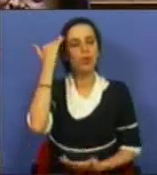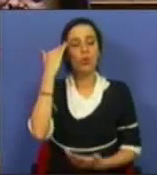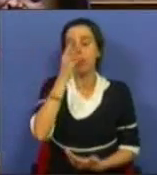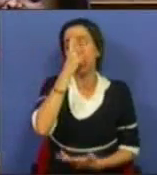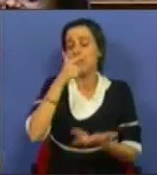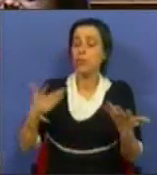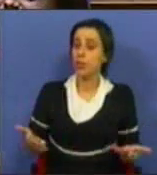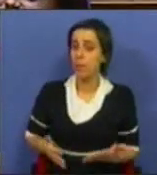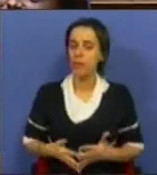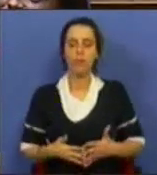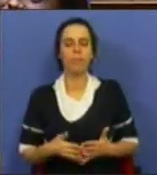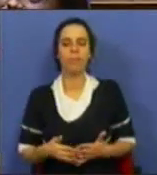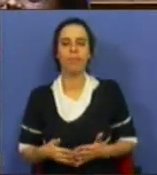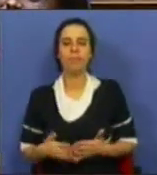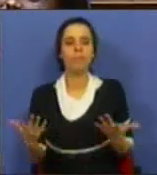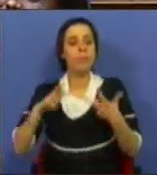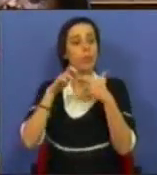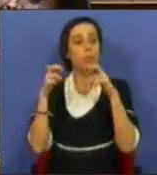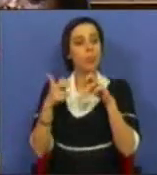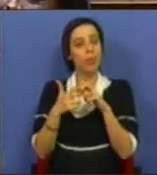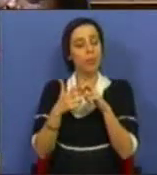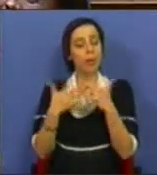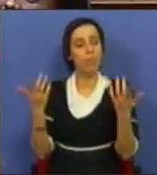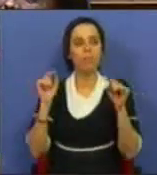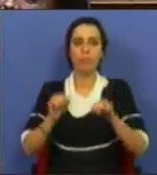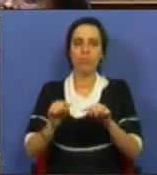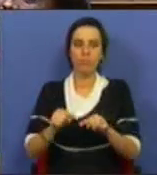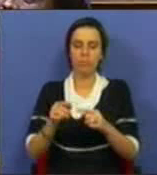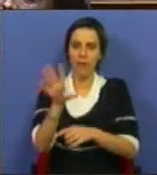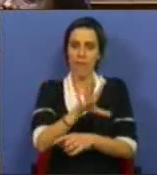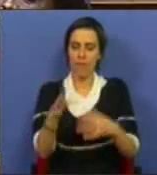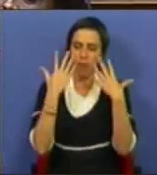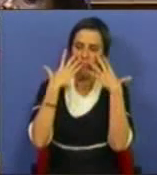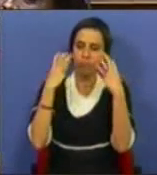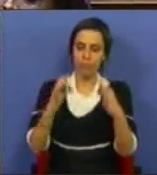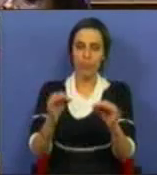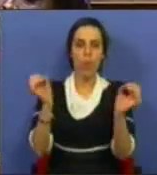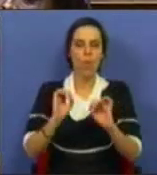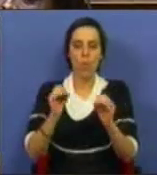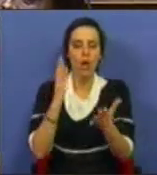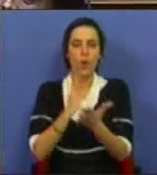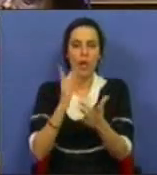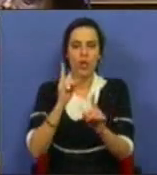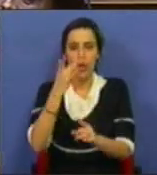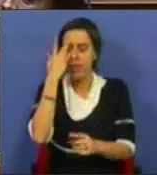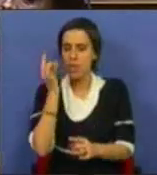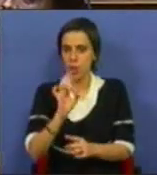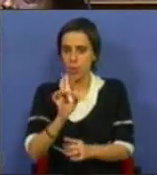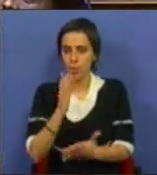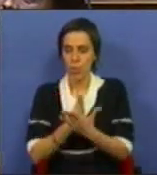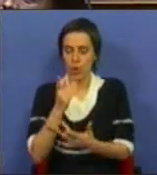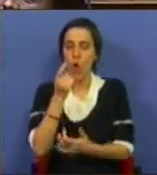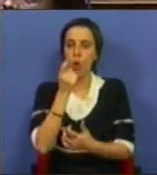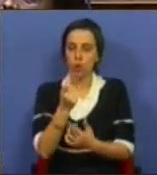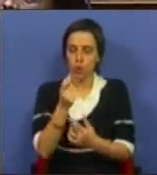infelizmente o problema e esta radiografia não está presente apenas em Setúbal e é um